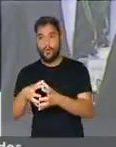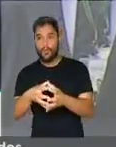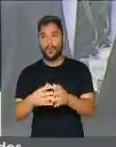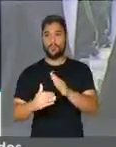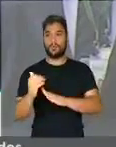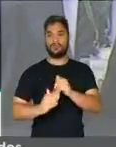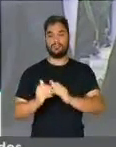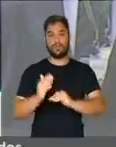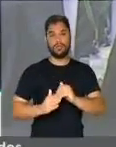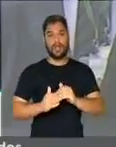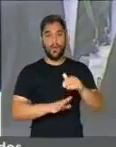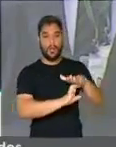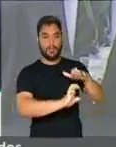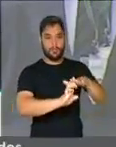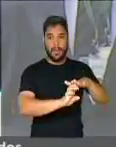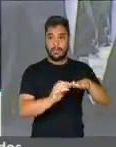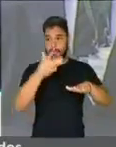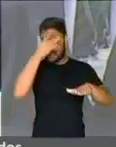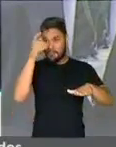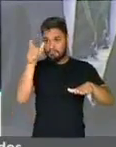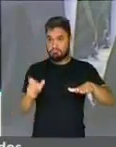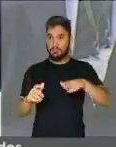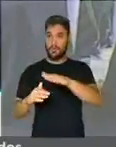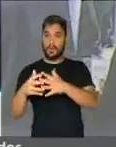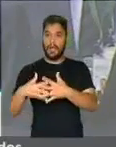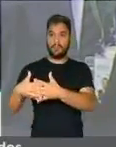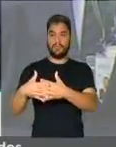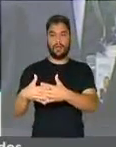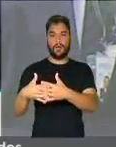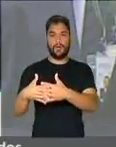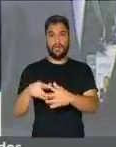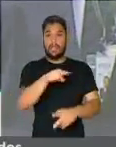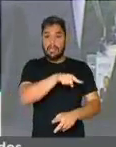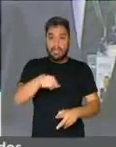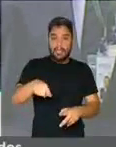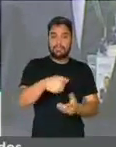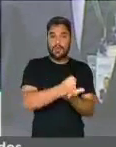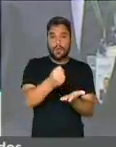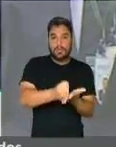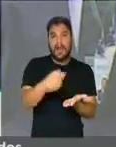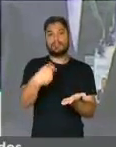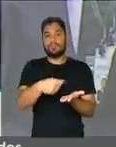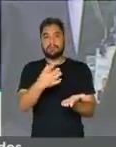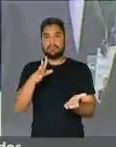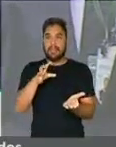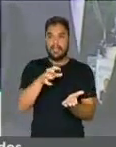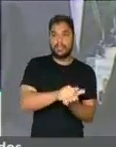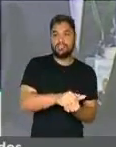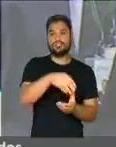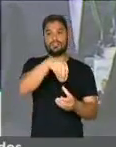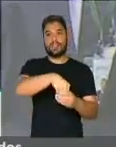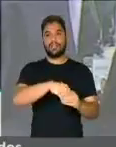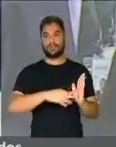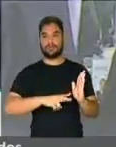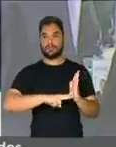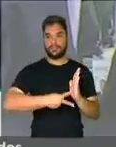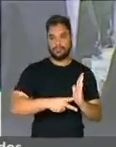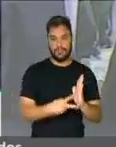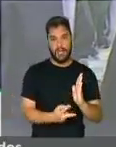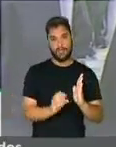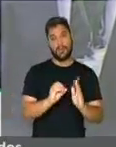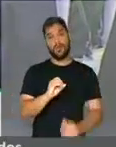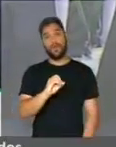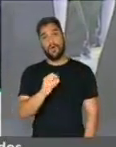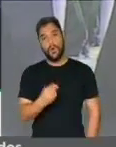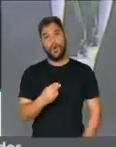contratante e contratado, cuja validade exige homologação no sindicato das categorias envolvidas ou entre os